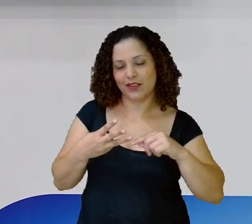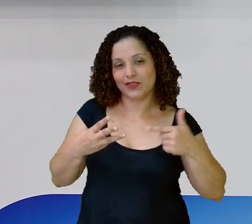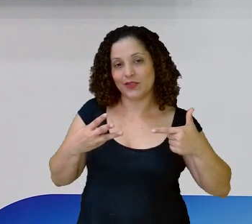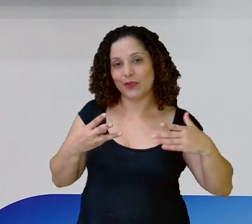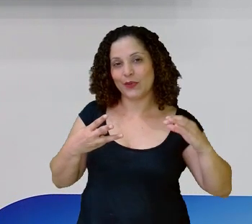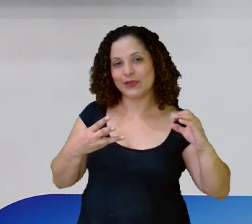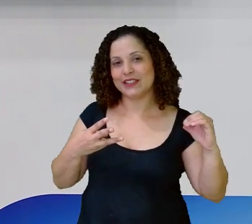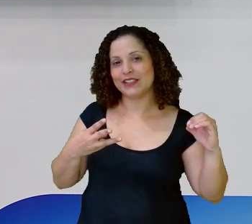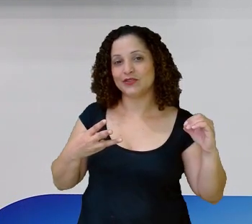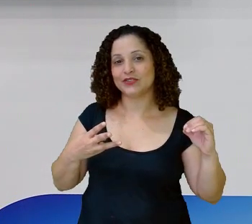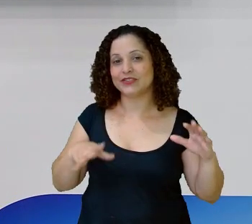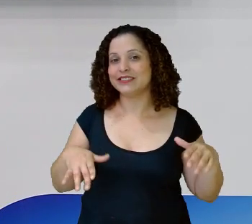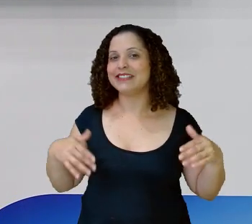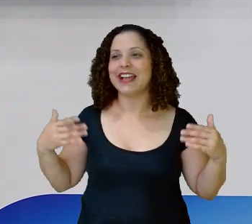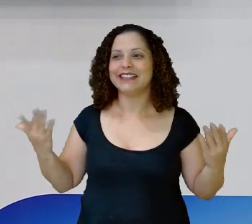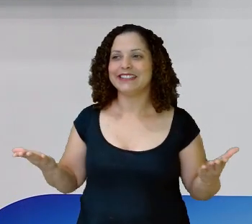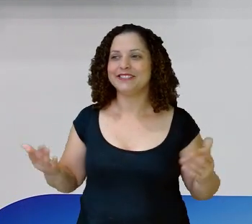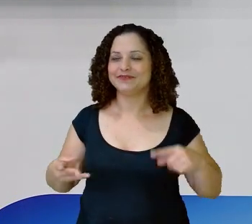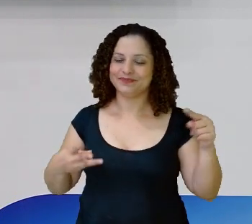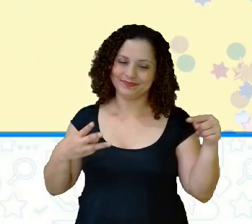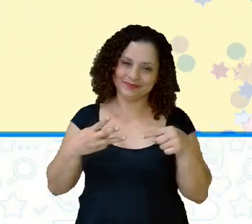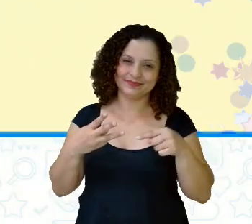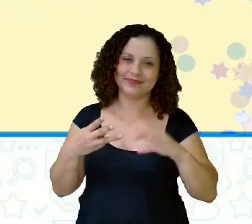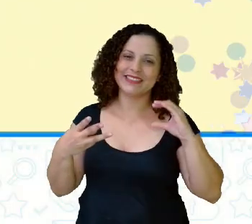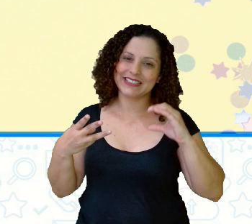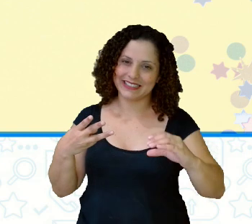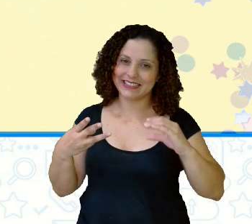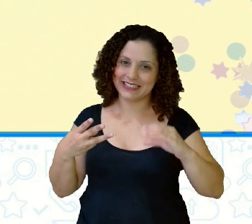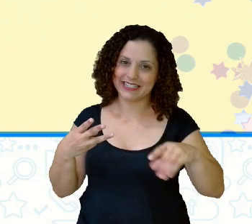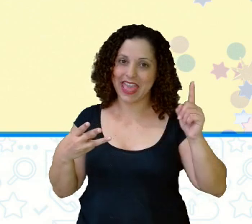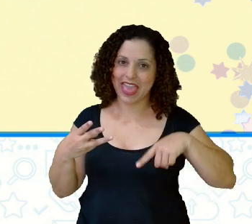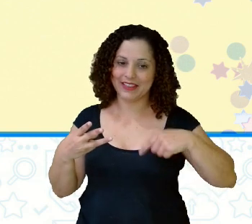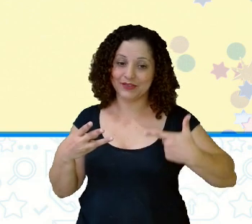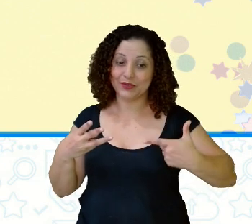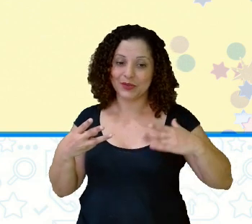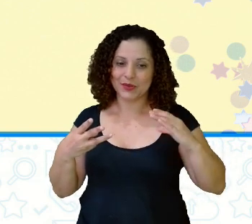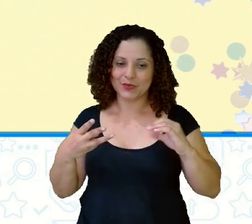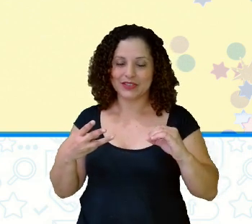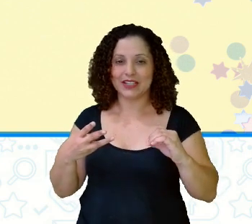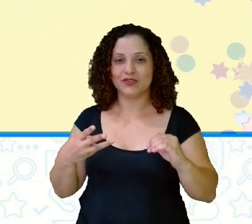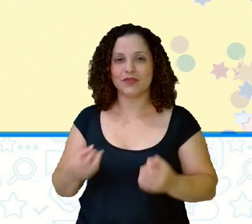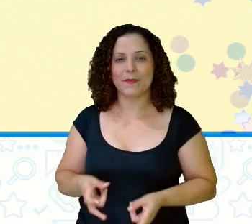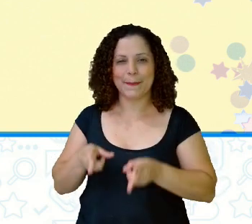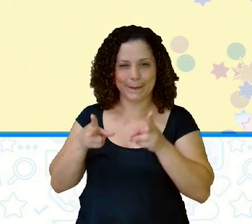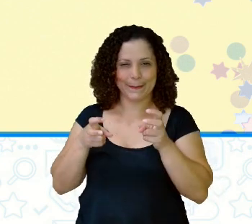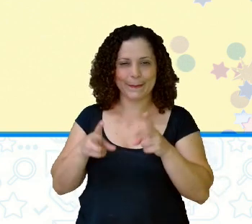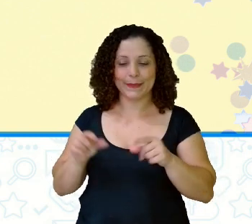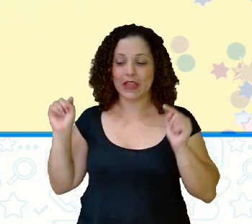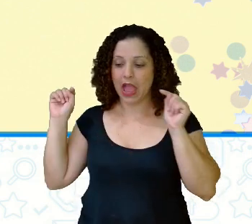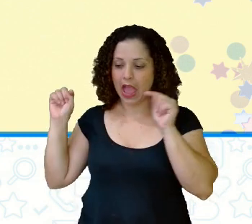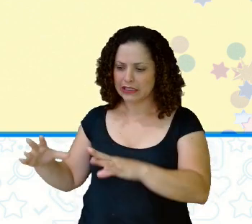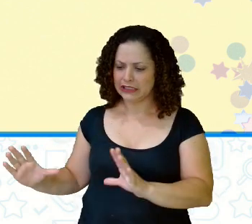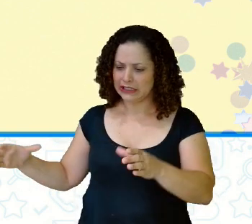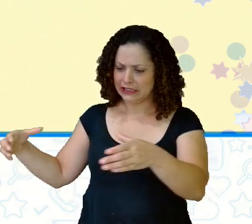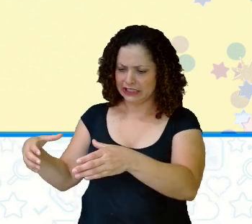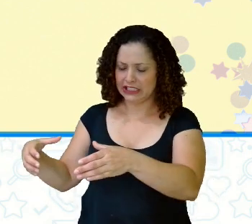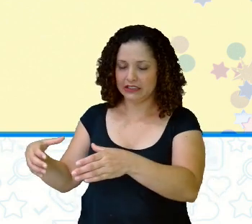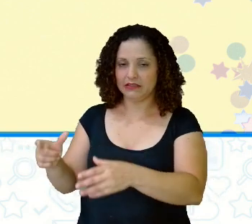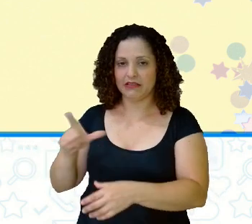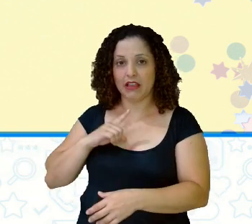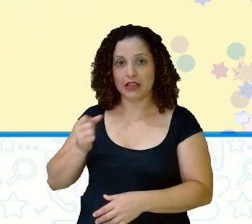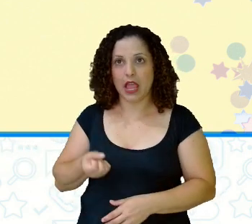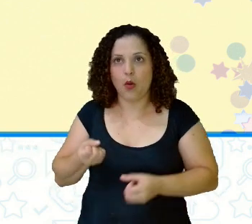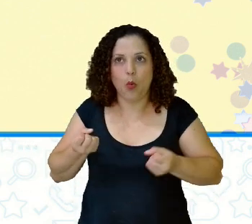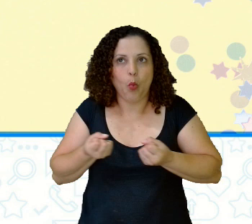Vamos ver, né? Olha só 200 Minha gente Porque percebe Se eu juntar Eu não quero